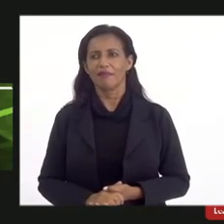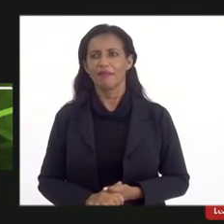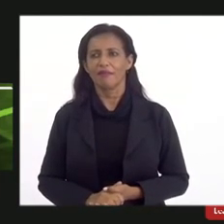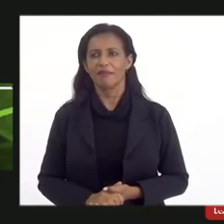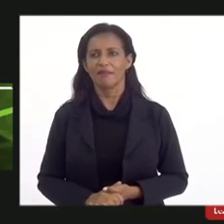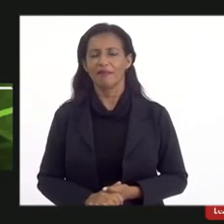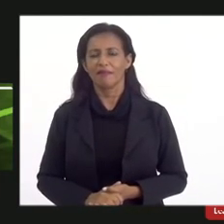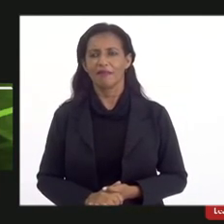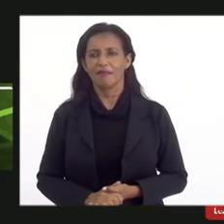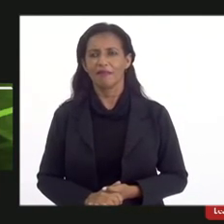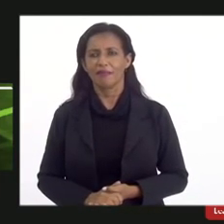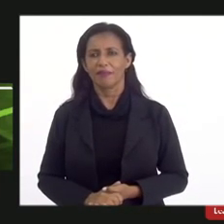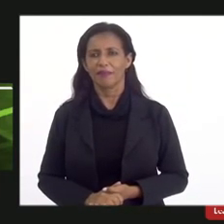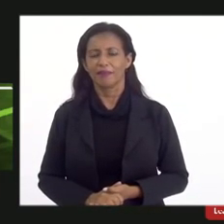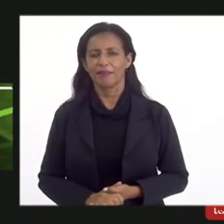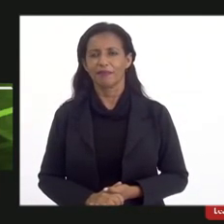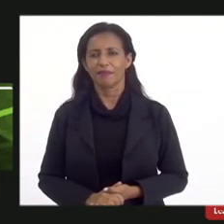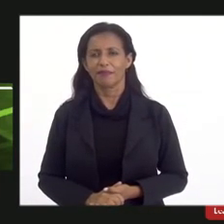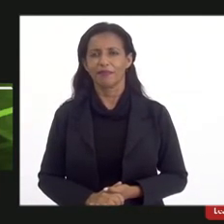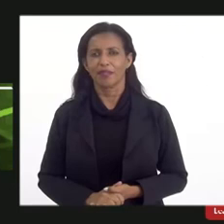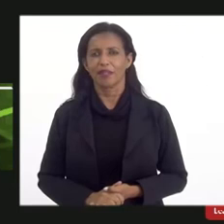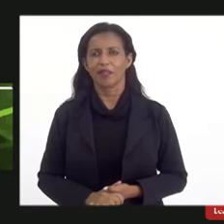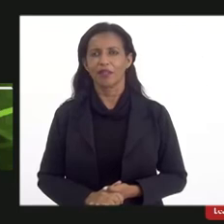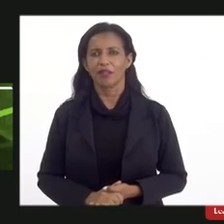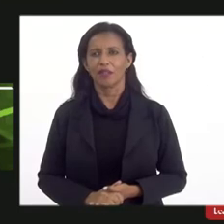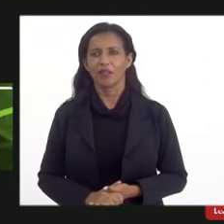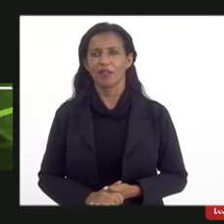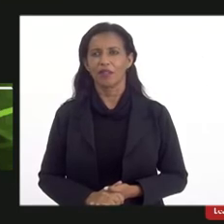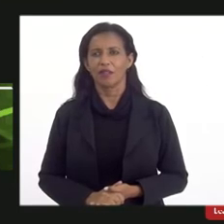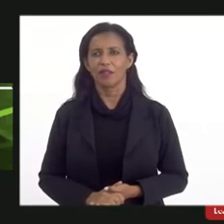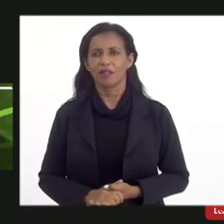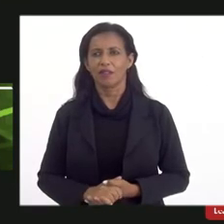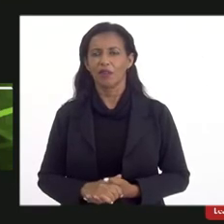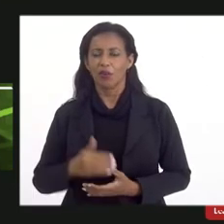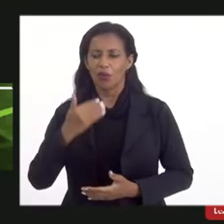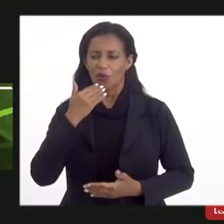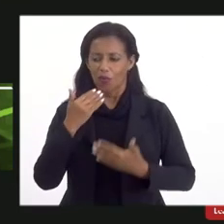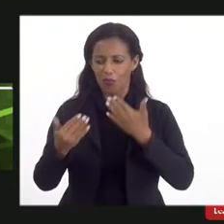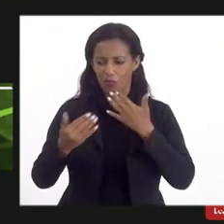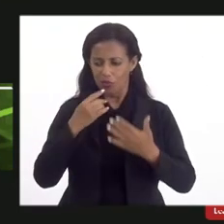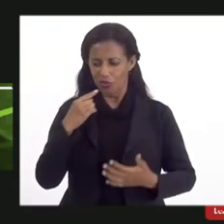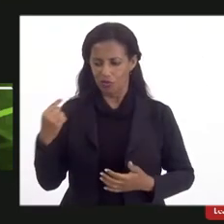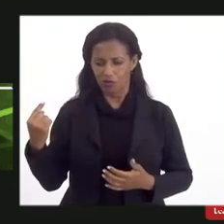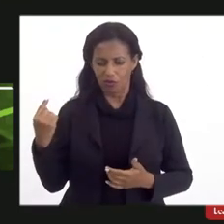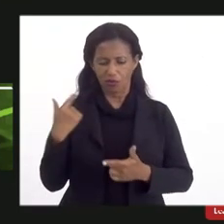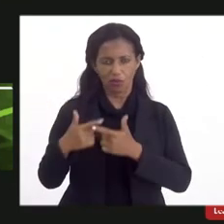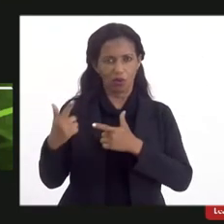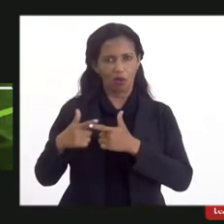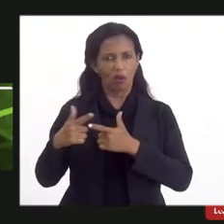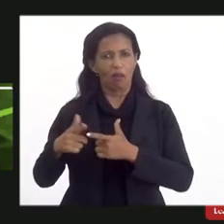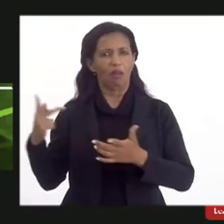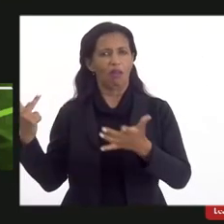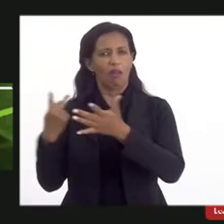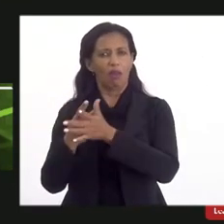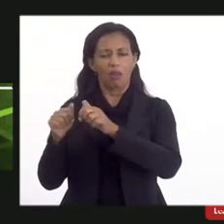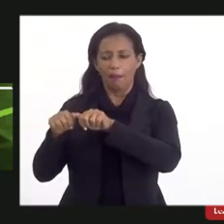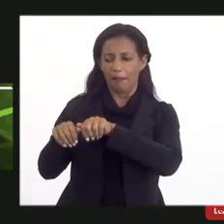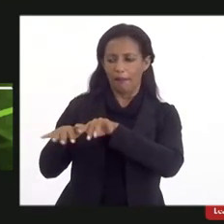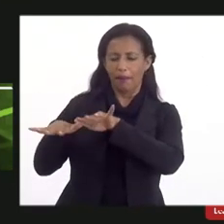com a demanda que nós tivemos aí da pandemia com a questão